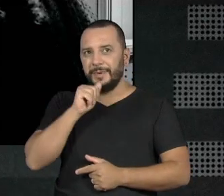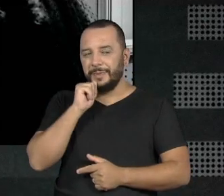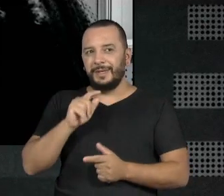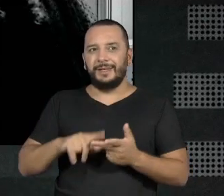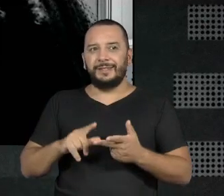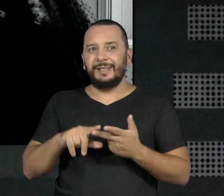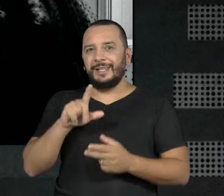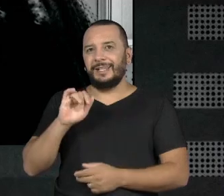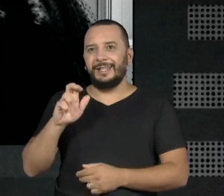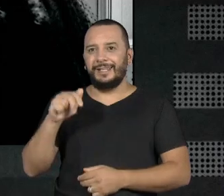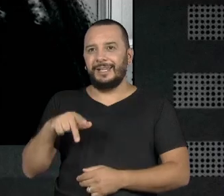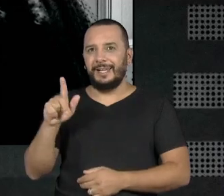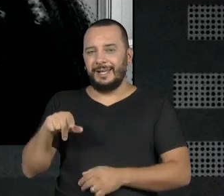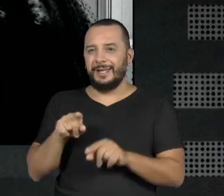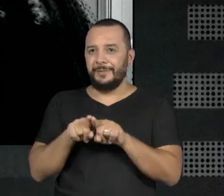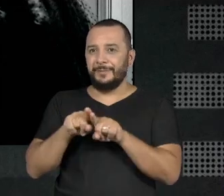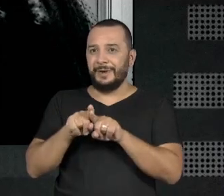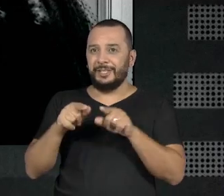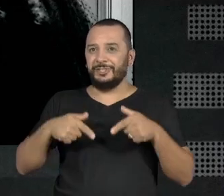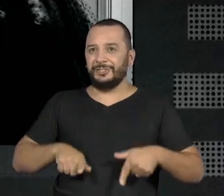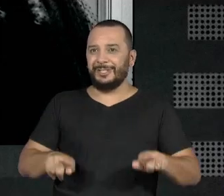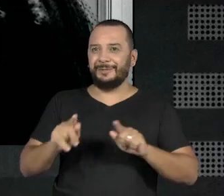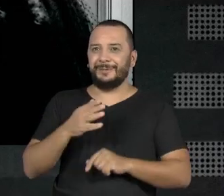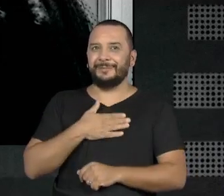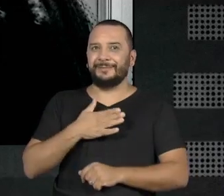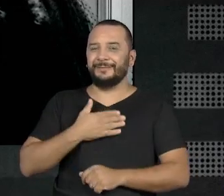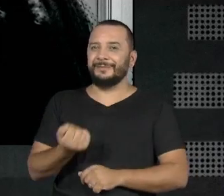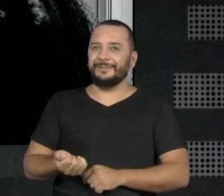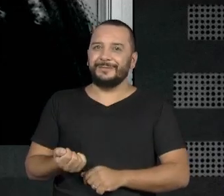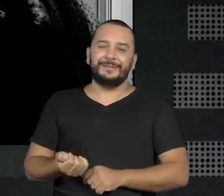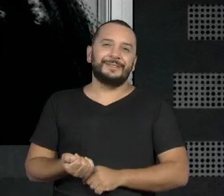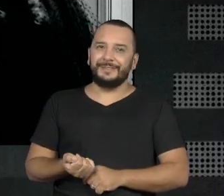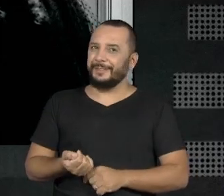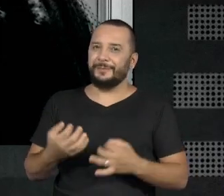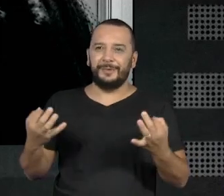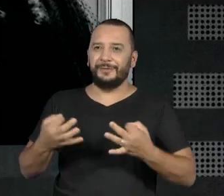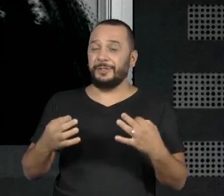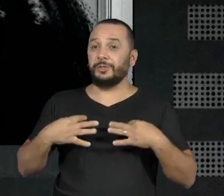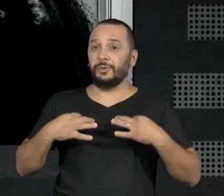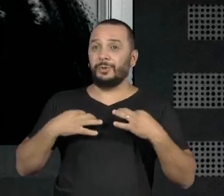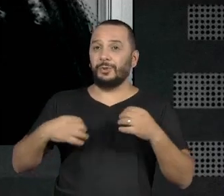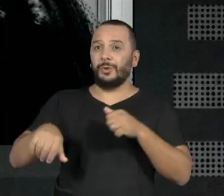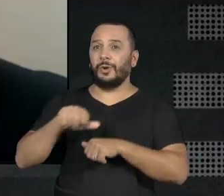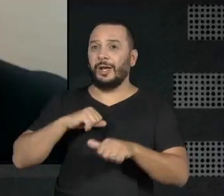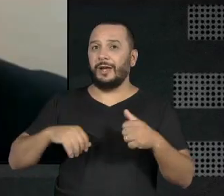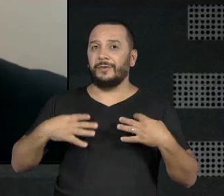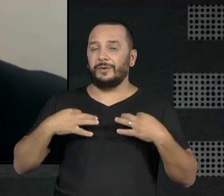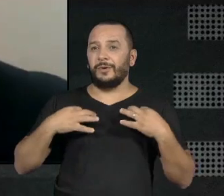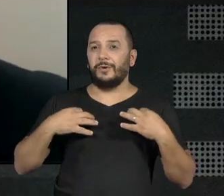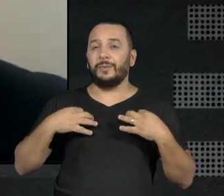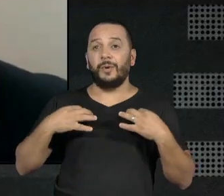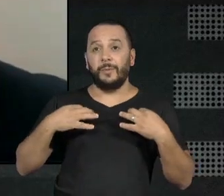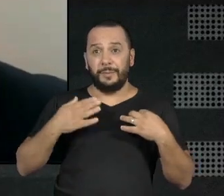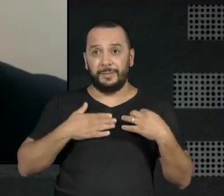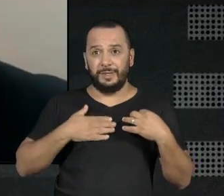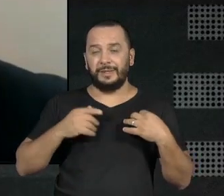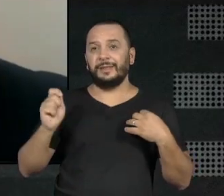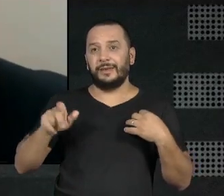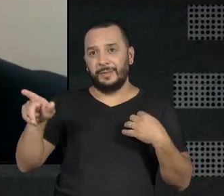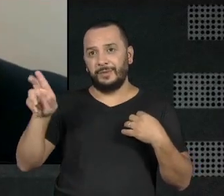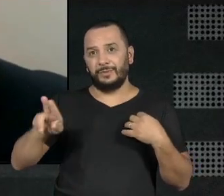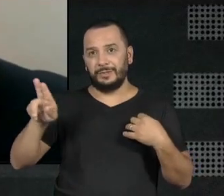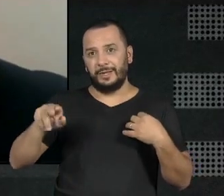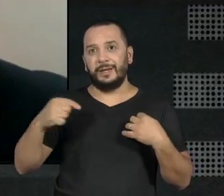Lemertz. Fazia minha irmã, irmã gêmea. O palco era perfeito, a gente trocava de roupa, o vestido dela servia em mim, e minhas roupas, viu na